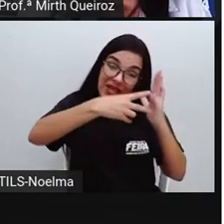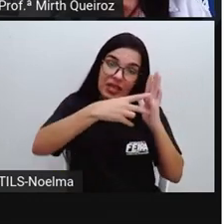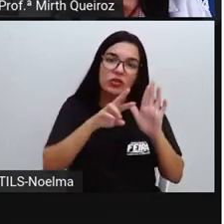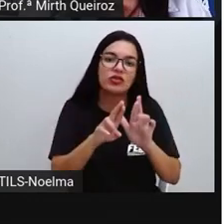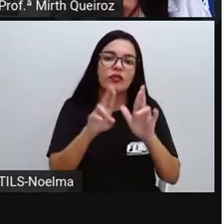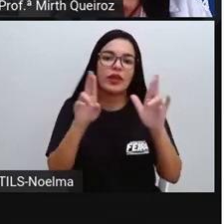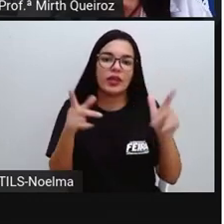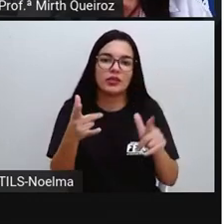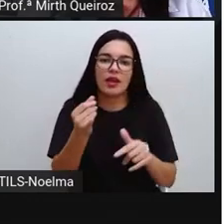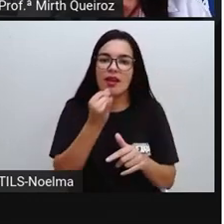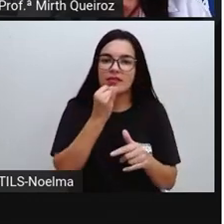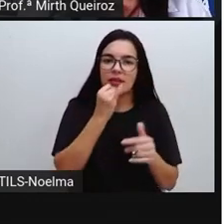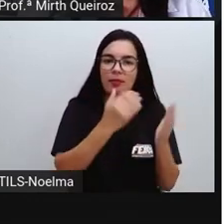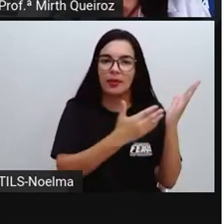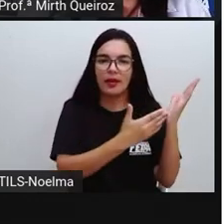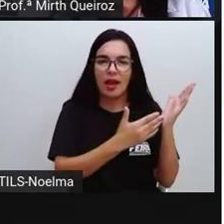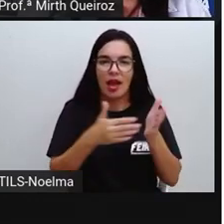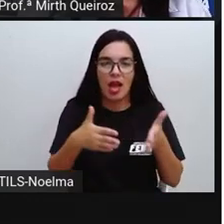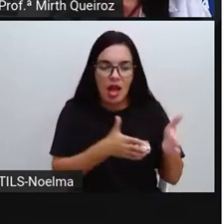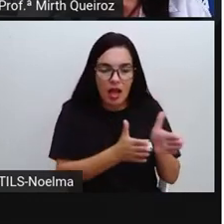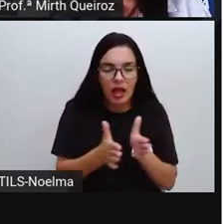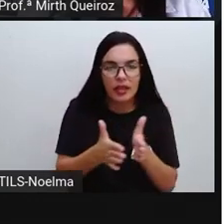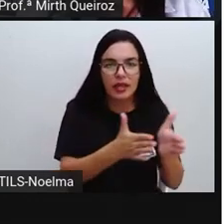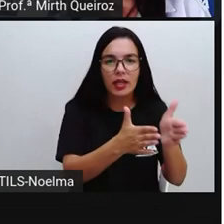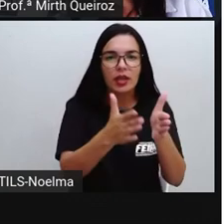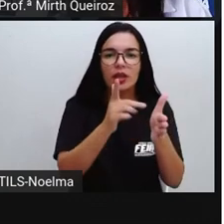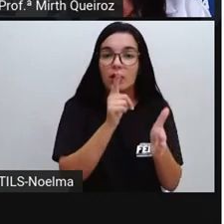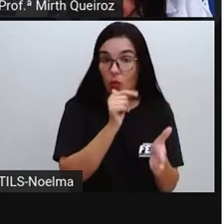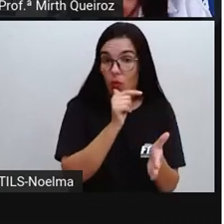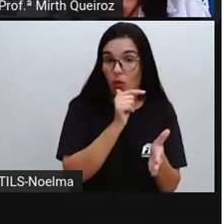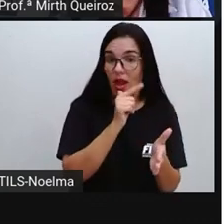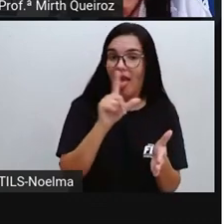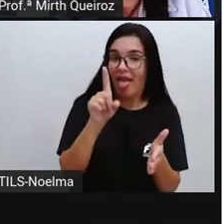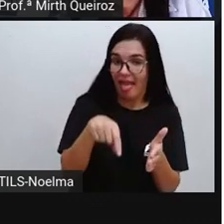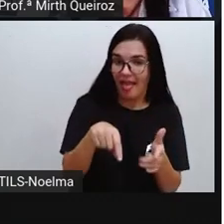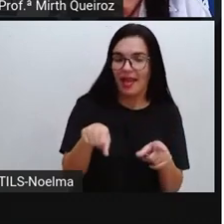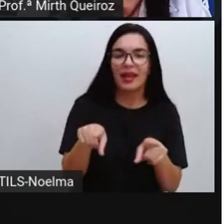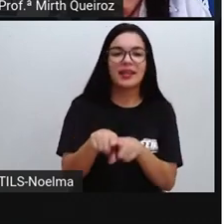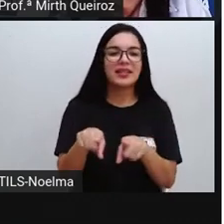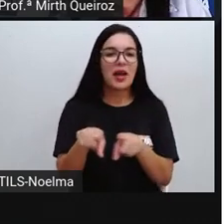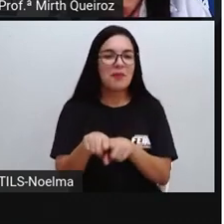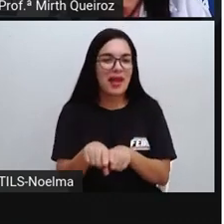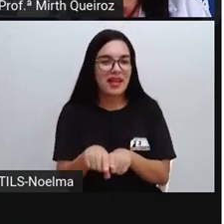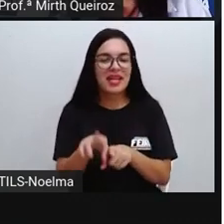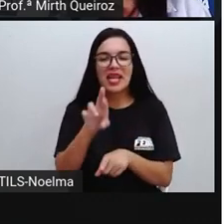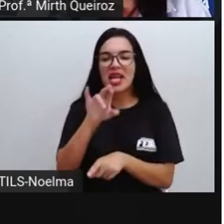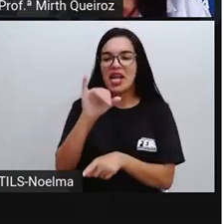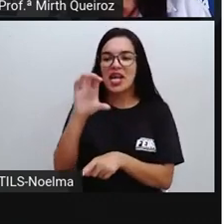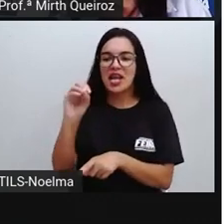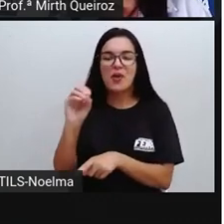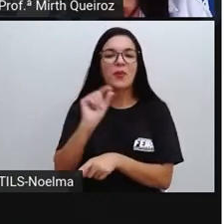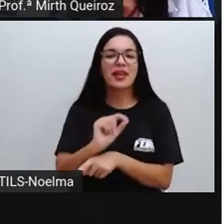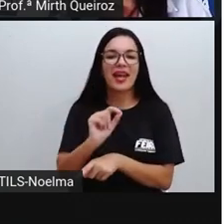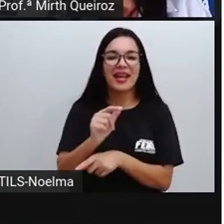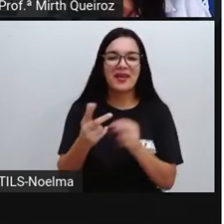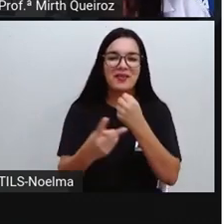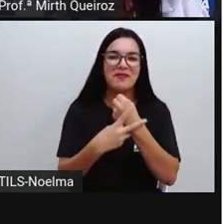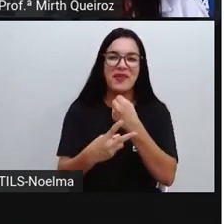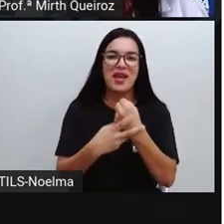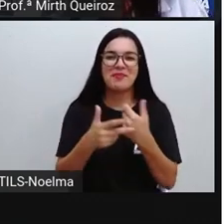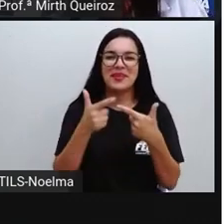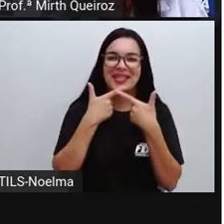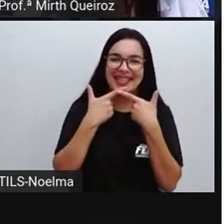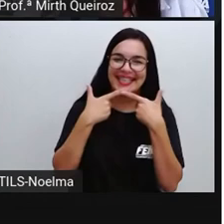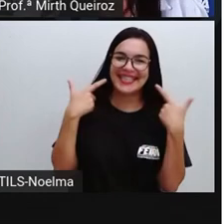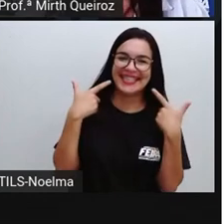rio, que significa o curso da água fluvial, o rio. E rio, que indica o